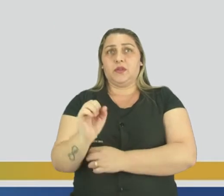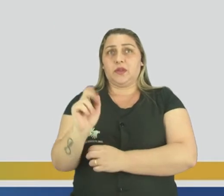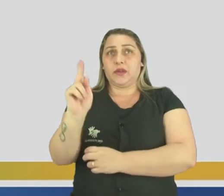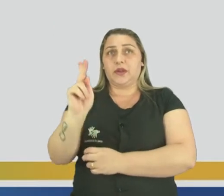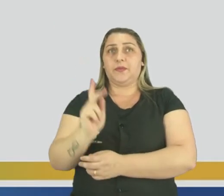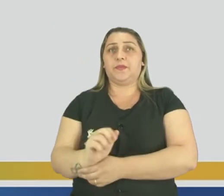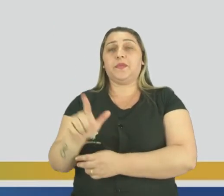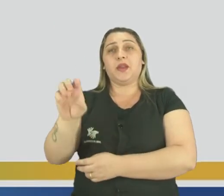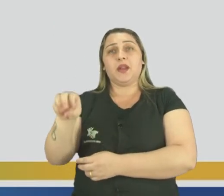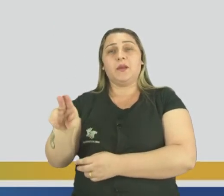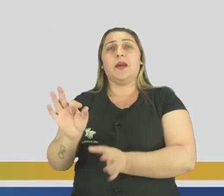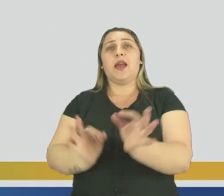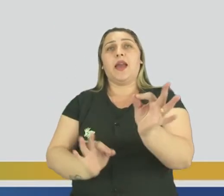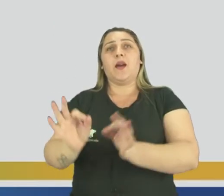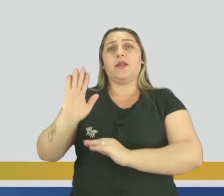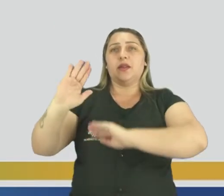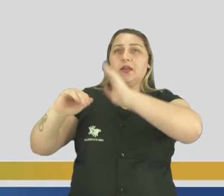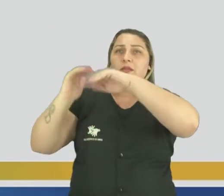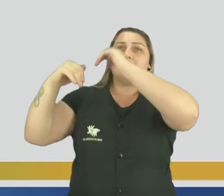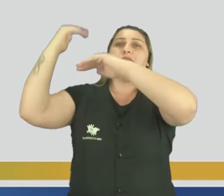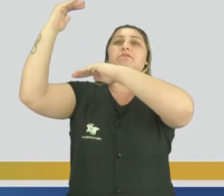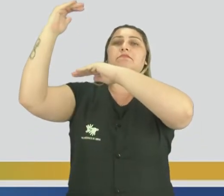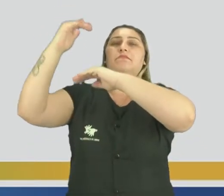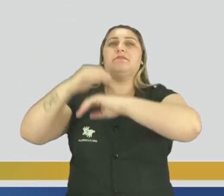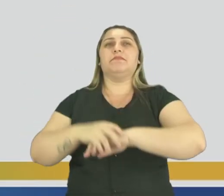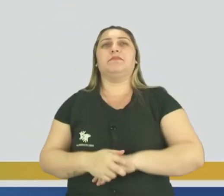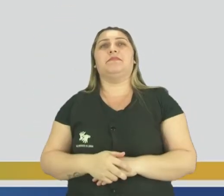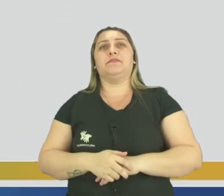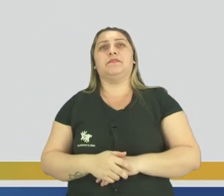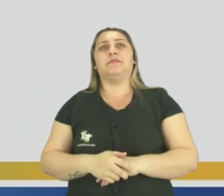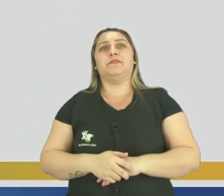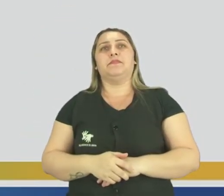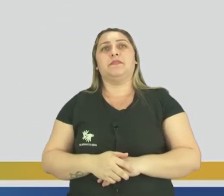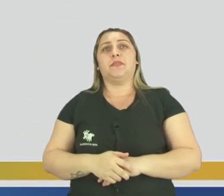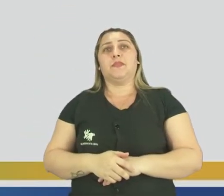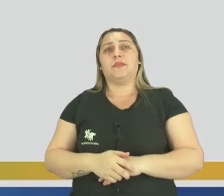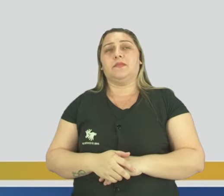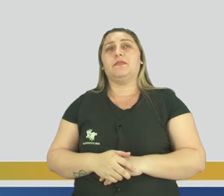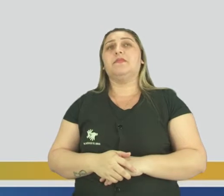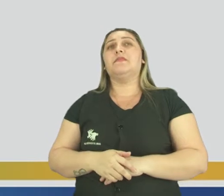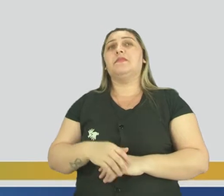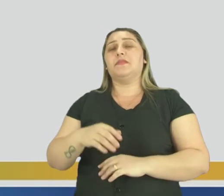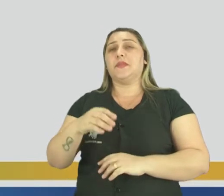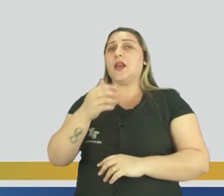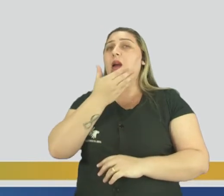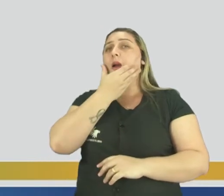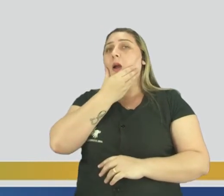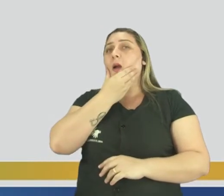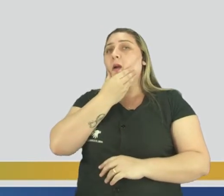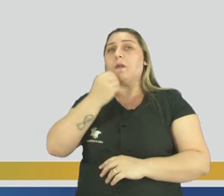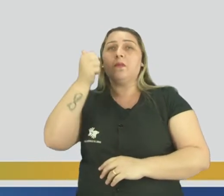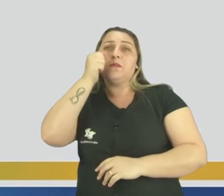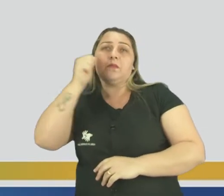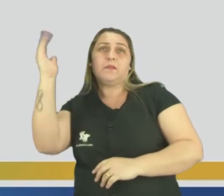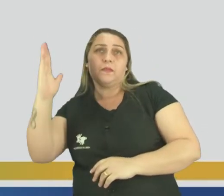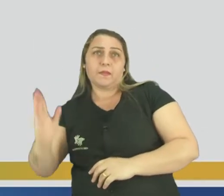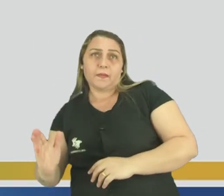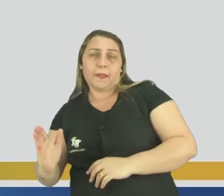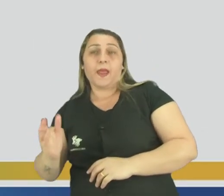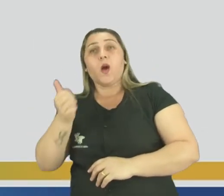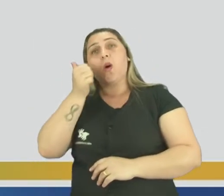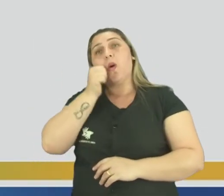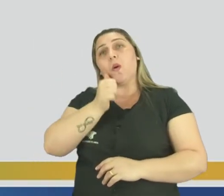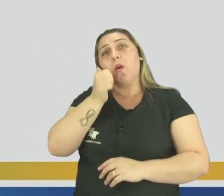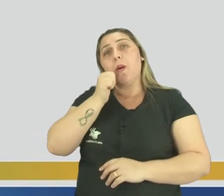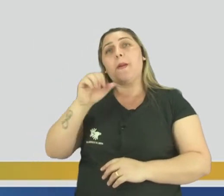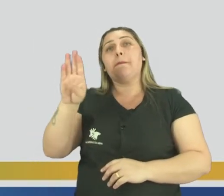E o nosso lema, ordem e progresso. E o gentílico, brasileiro ou brasileira. Se é um homem,